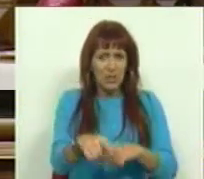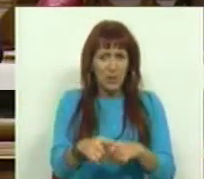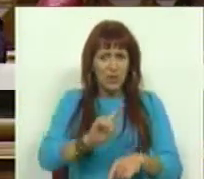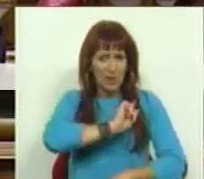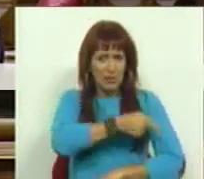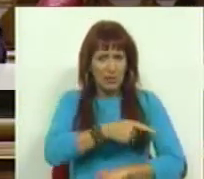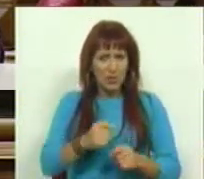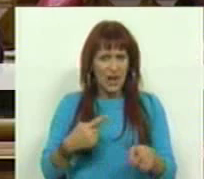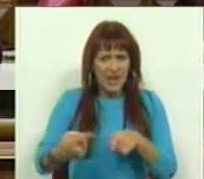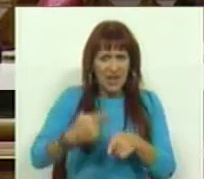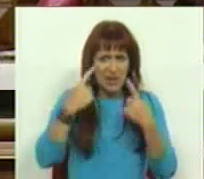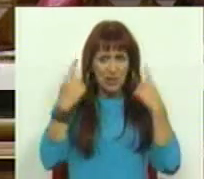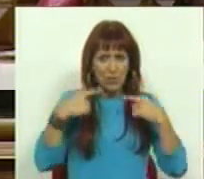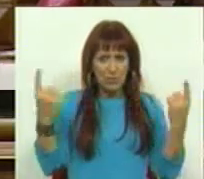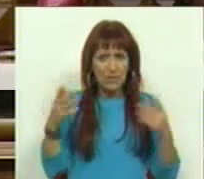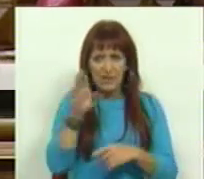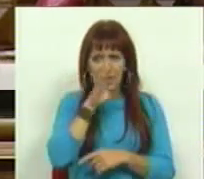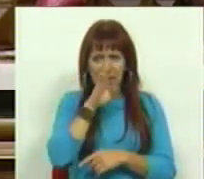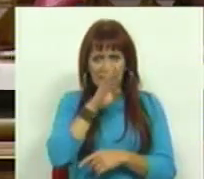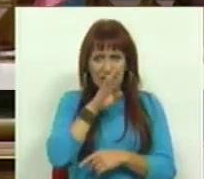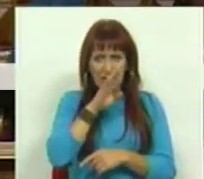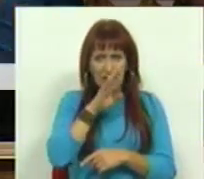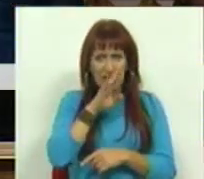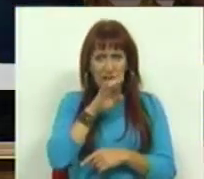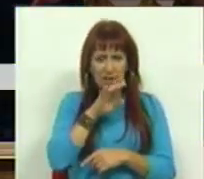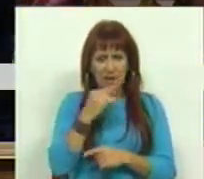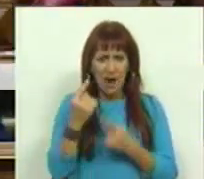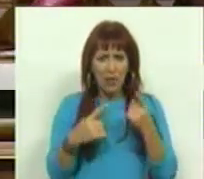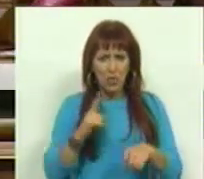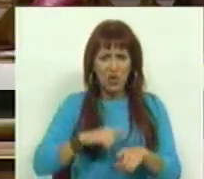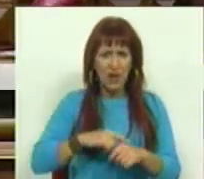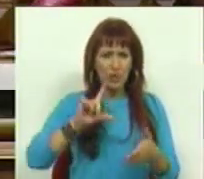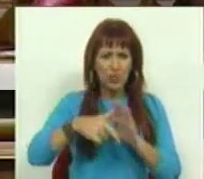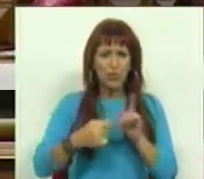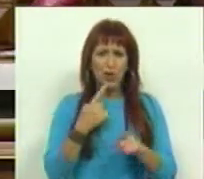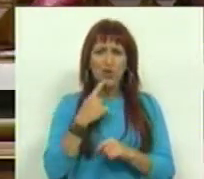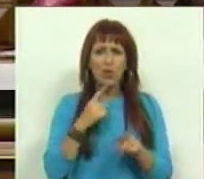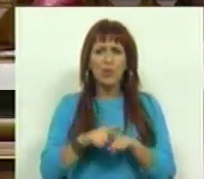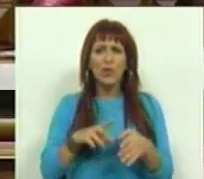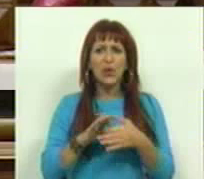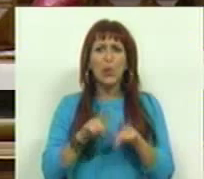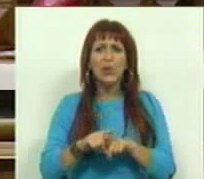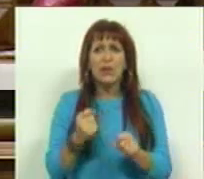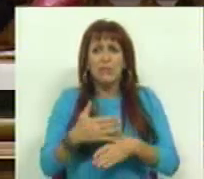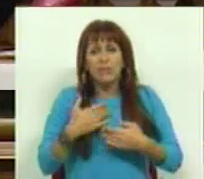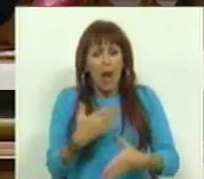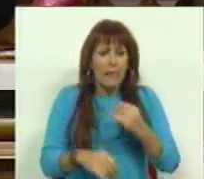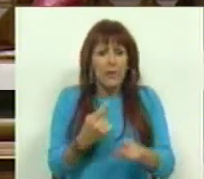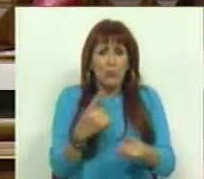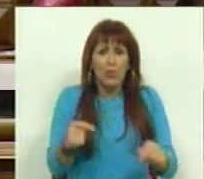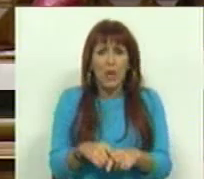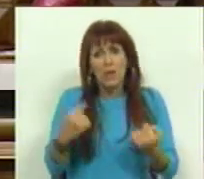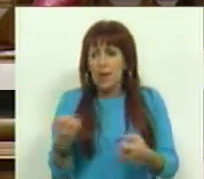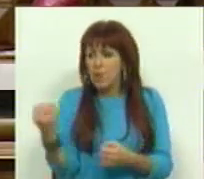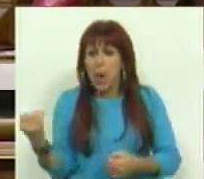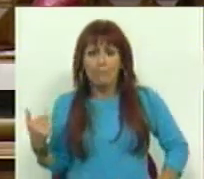fortalecer o interesse público. E se pode, em alguns momentos, o projeto ser muito sobre as profissões da advocacia, é. Porquê? Porque tem